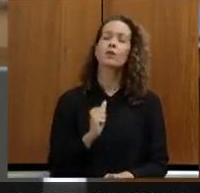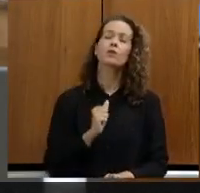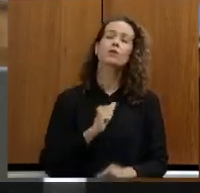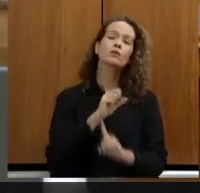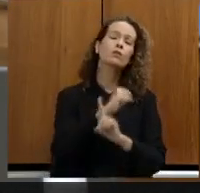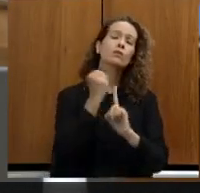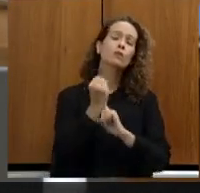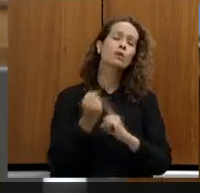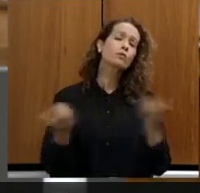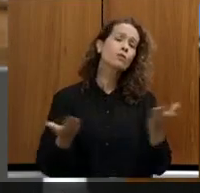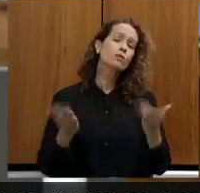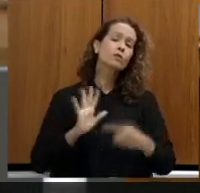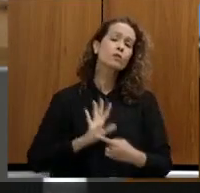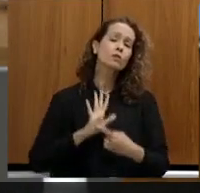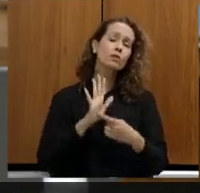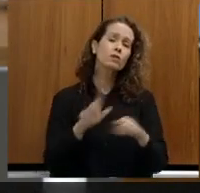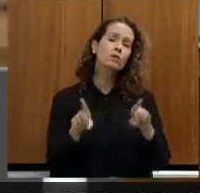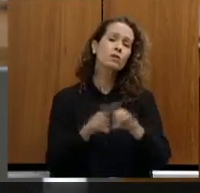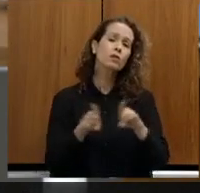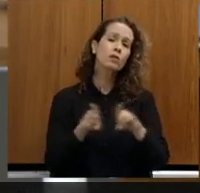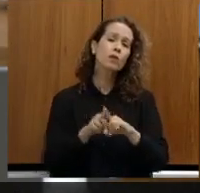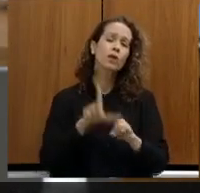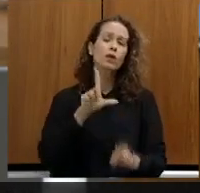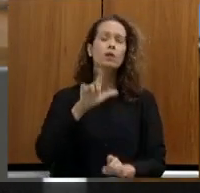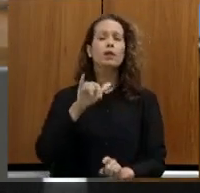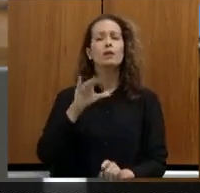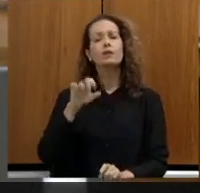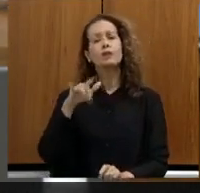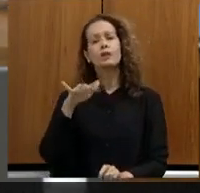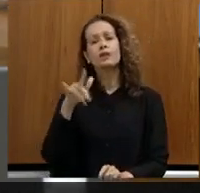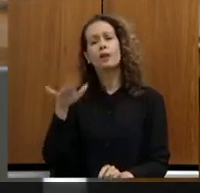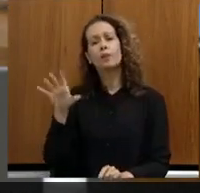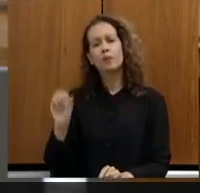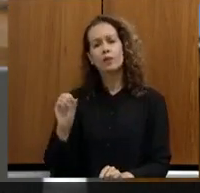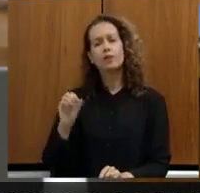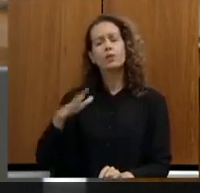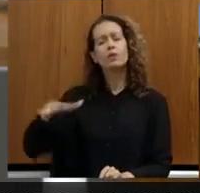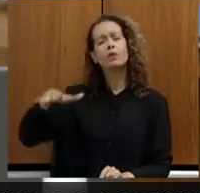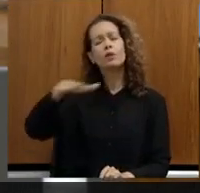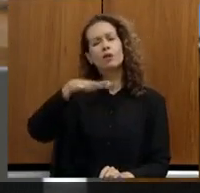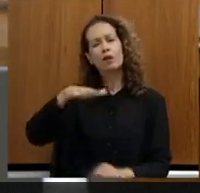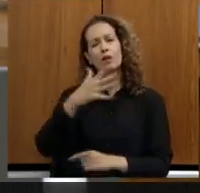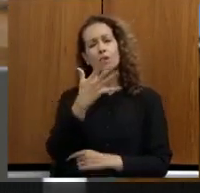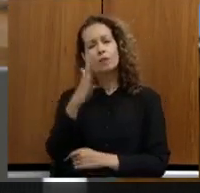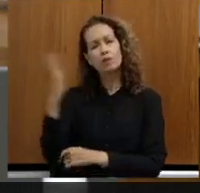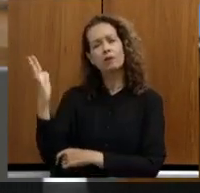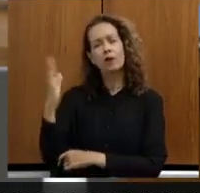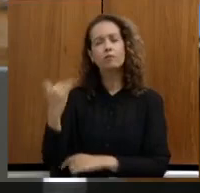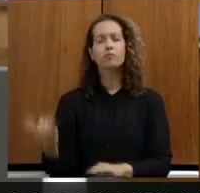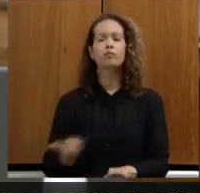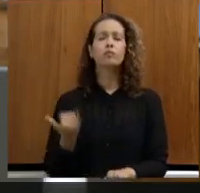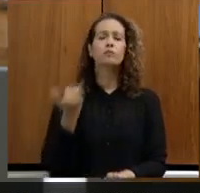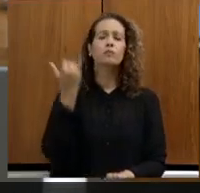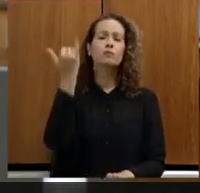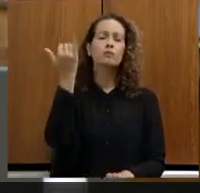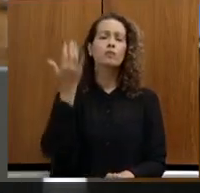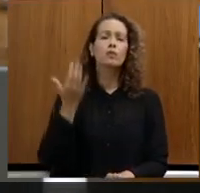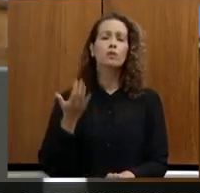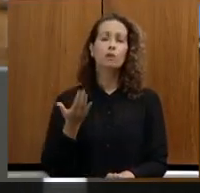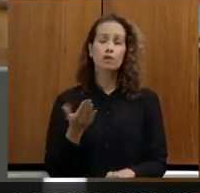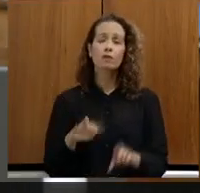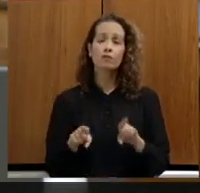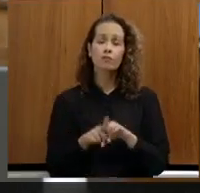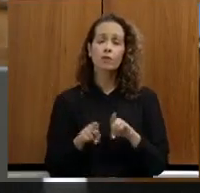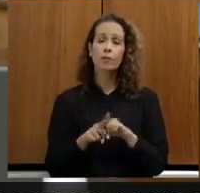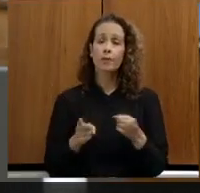demonstramos que o licenciamento ambiental tem dado tem sido dado uma importância não preponderante a ele